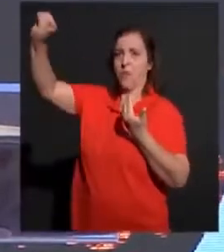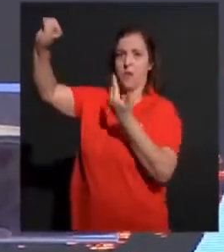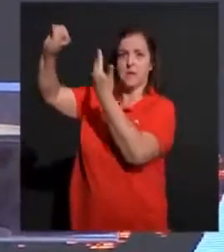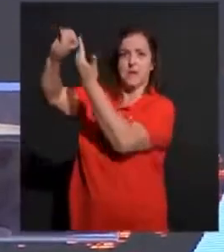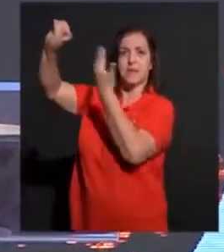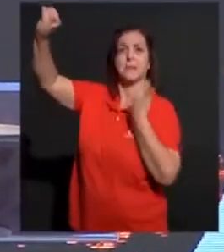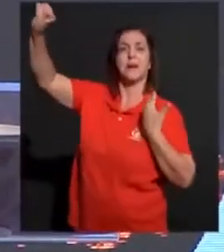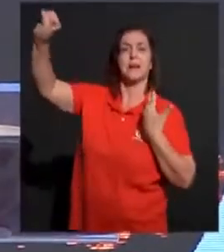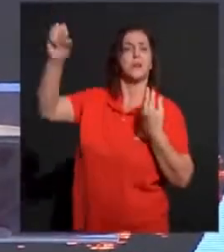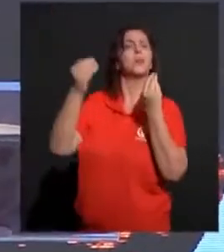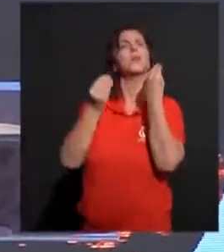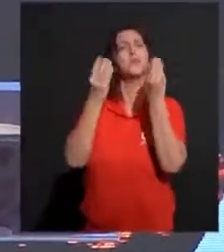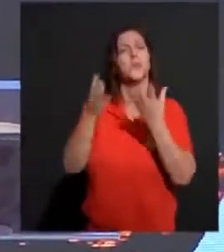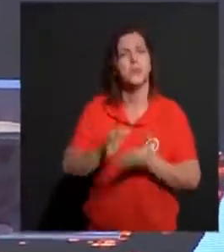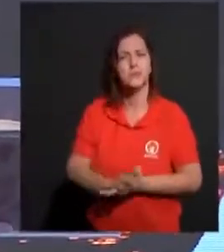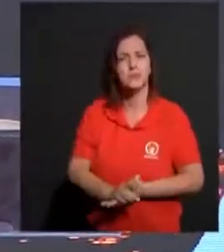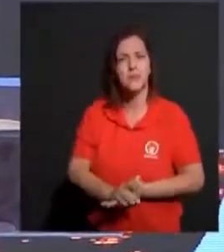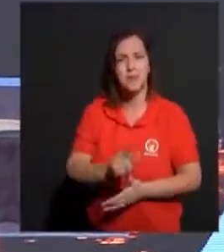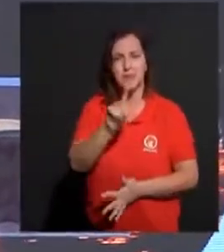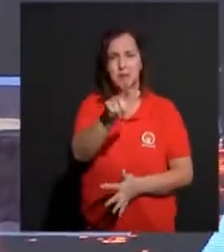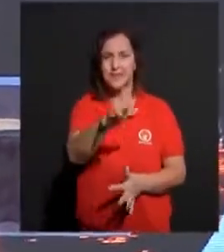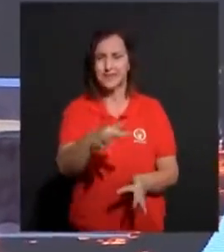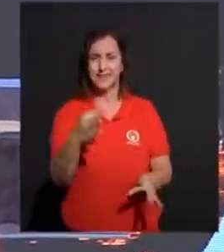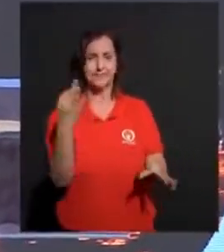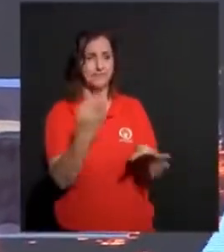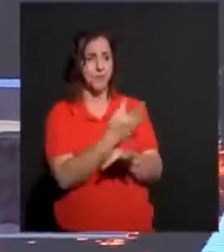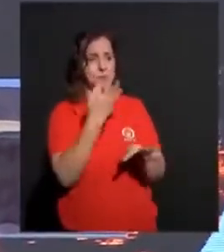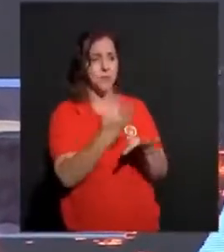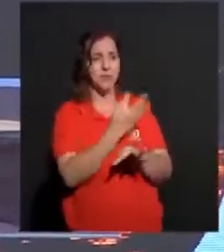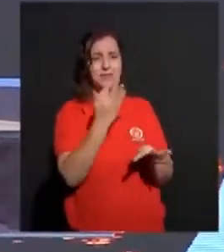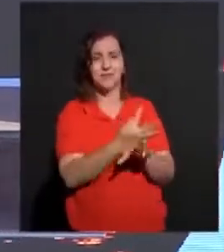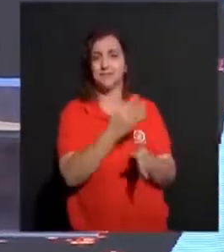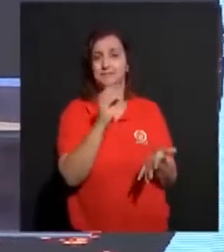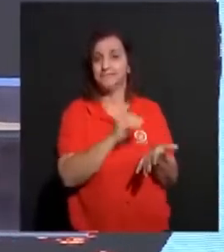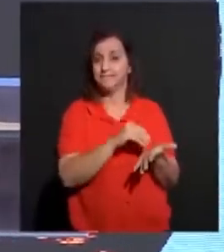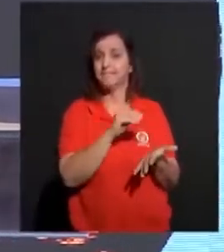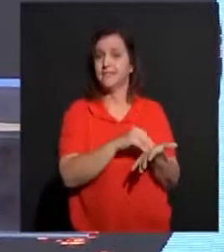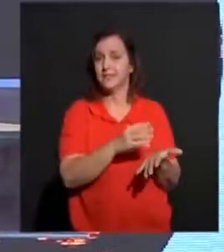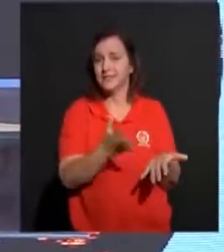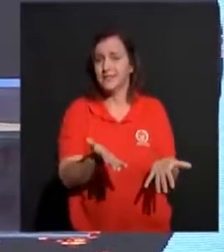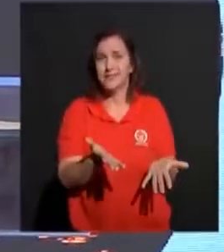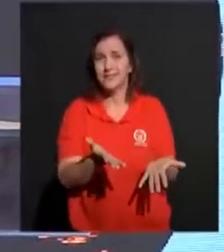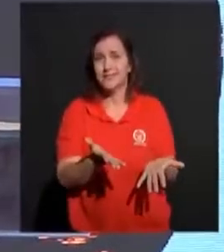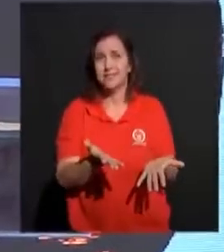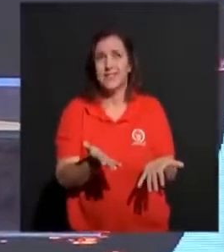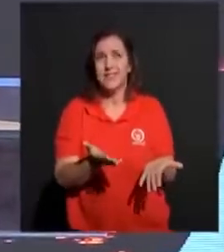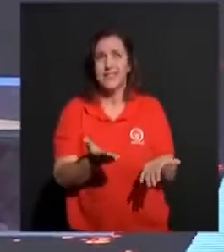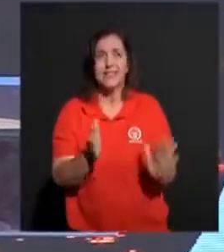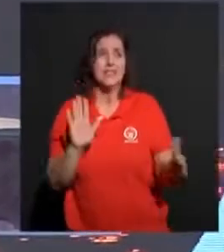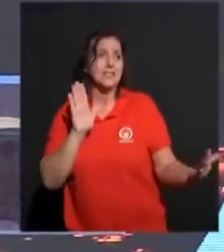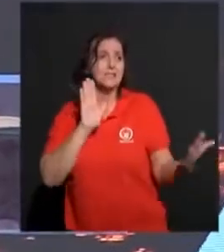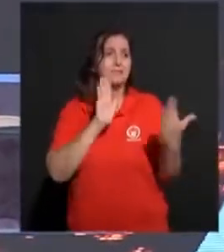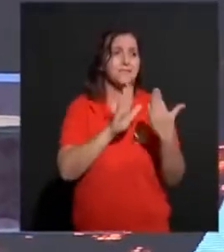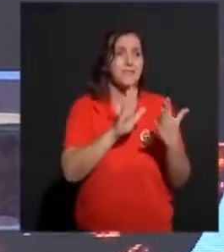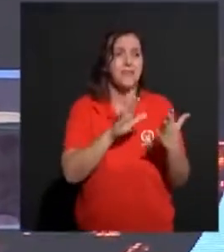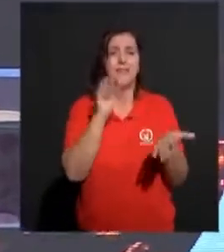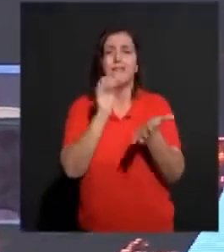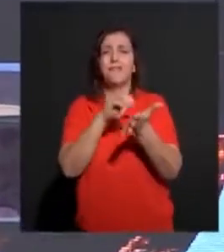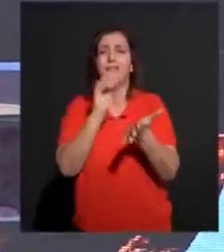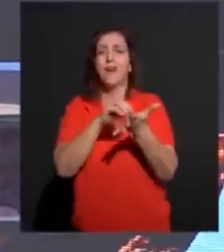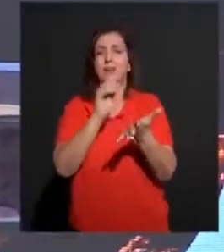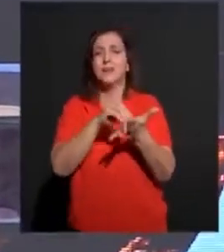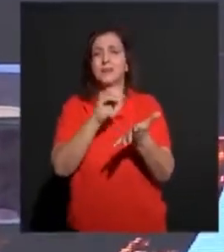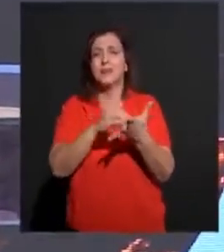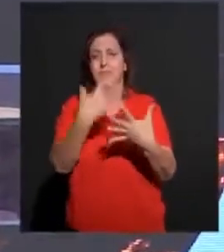Você não tem suportado. Você talvez não tem enfrentado. Não tem crido mais. Talvez a